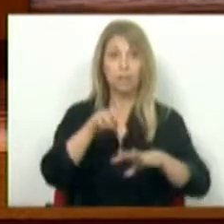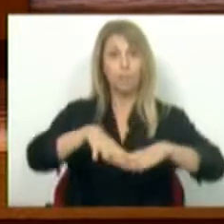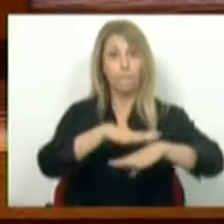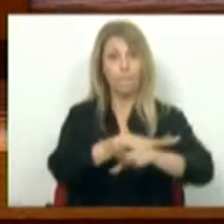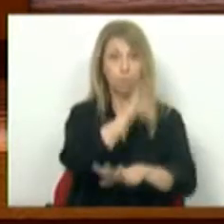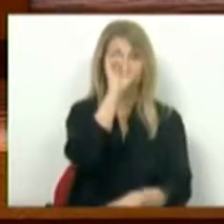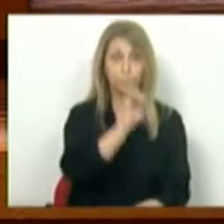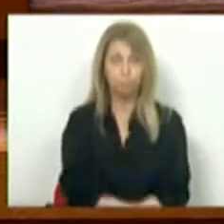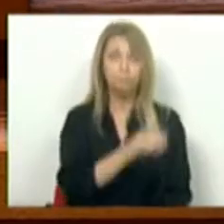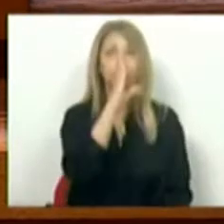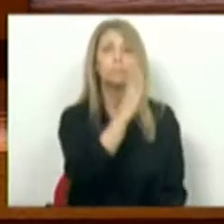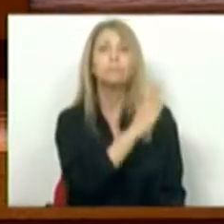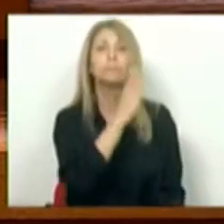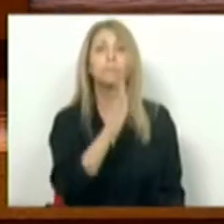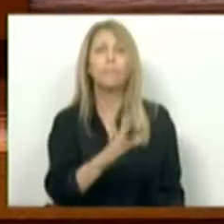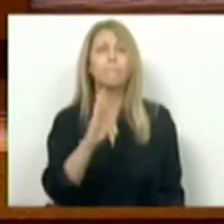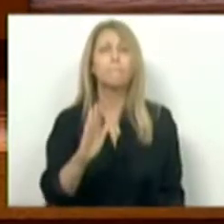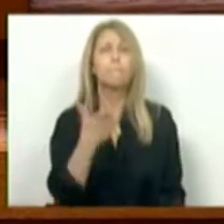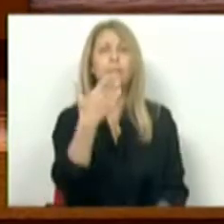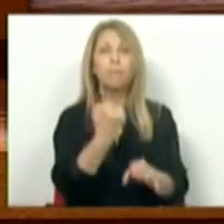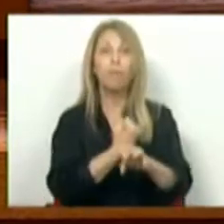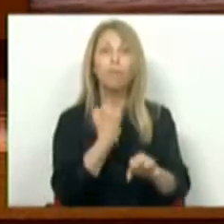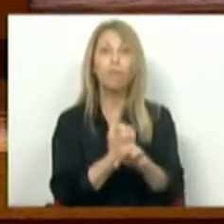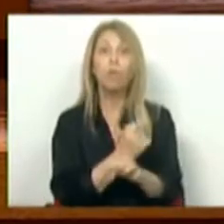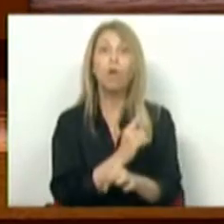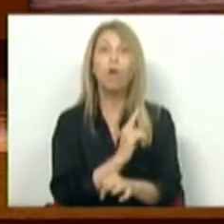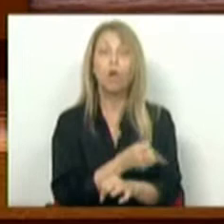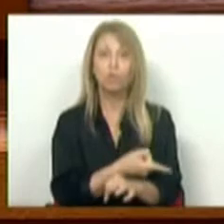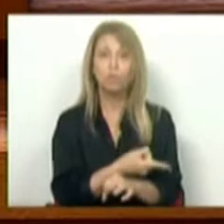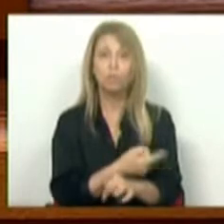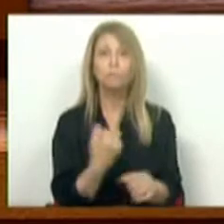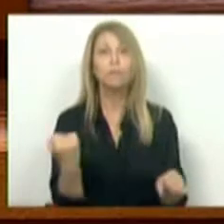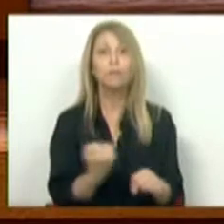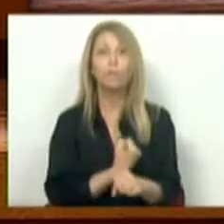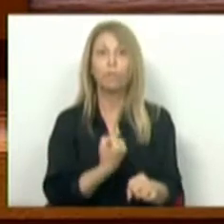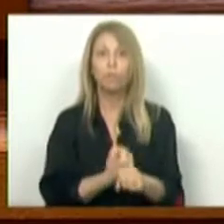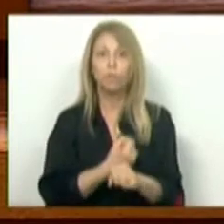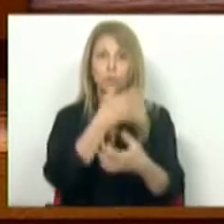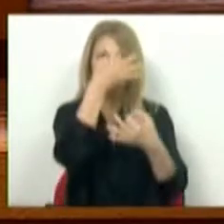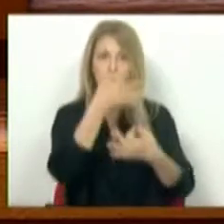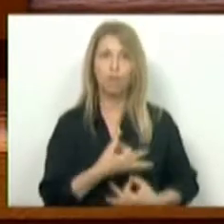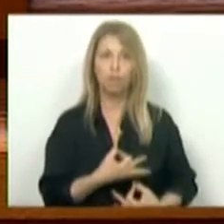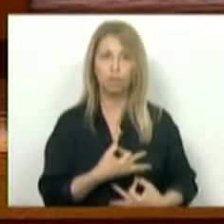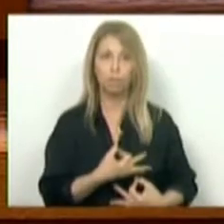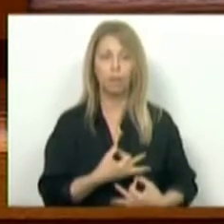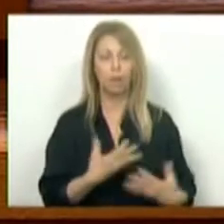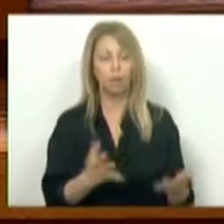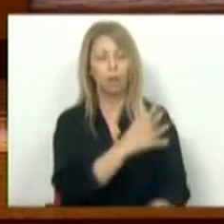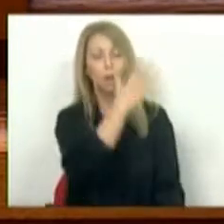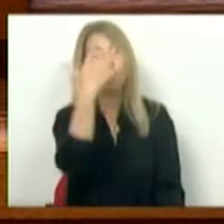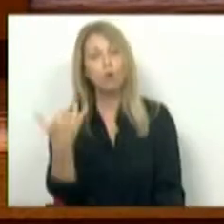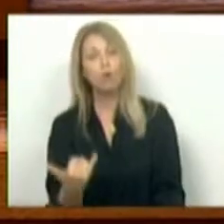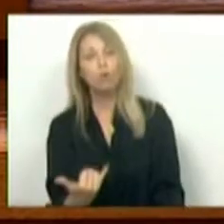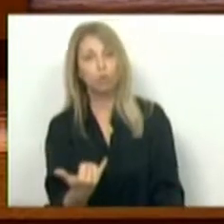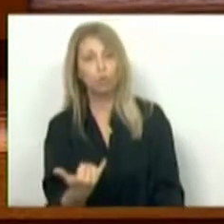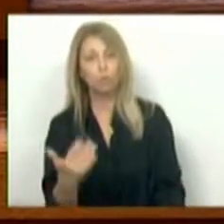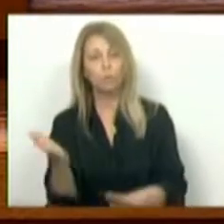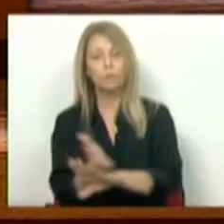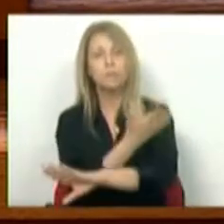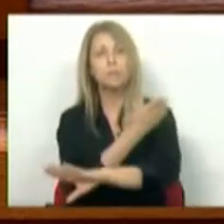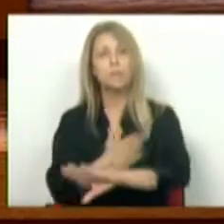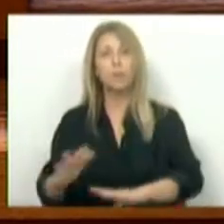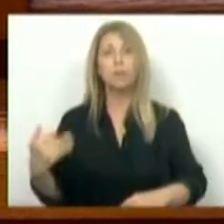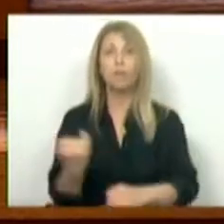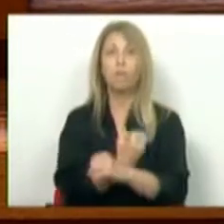vista ao exercício de uma das principais funções, que é a função disciplinar. O segundo eixo diz respeito à separação da